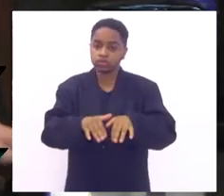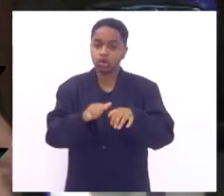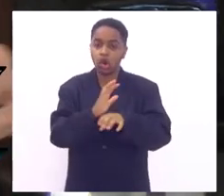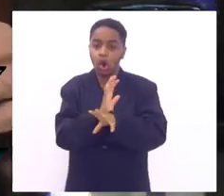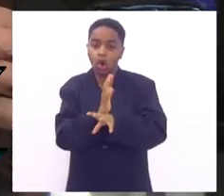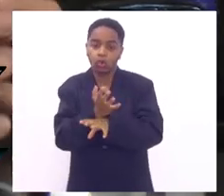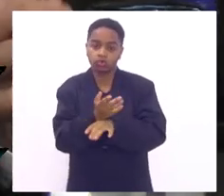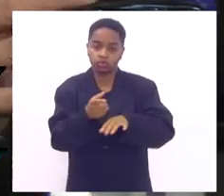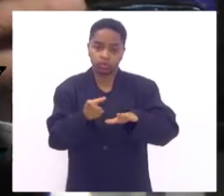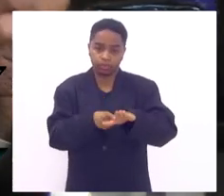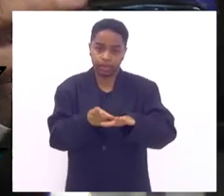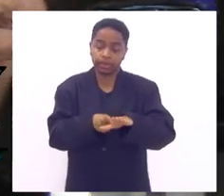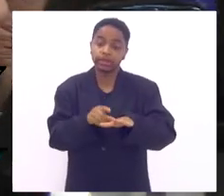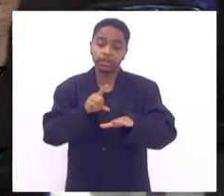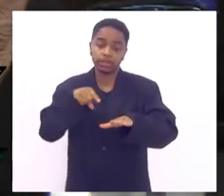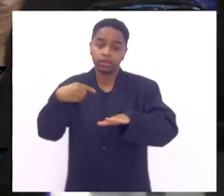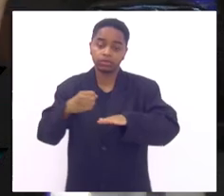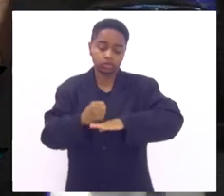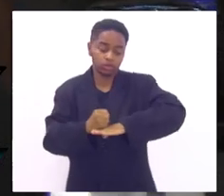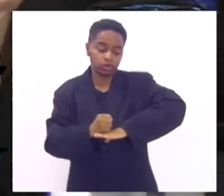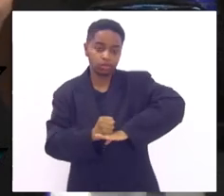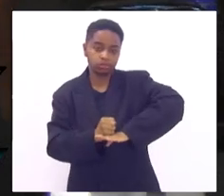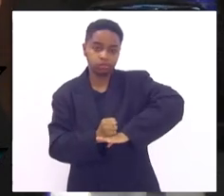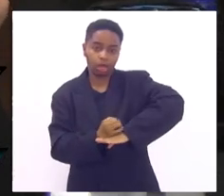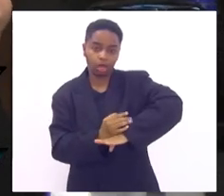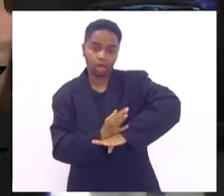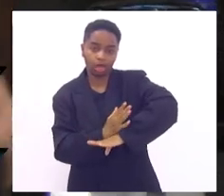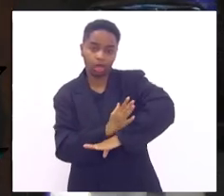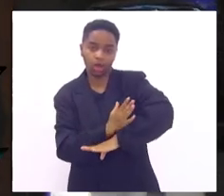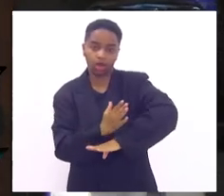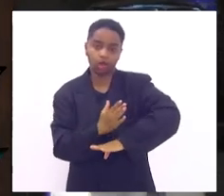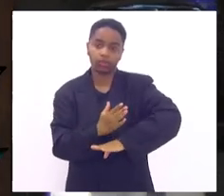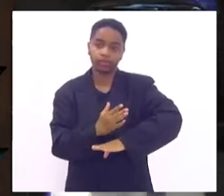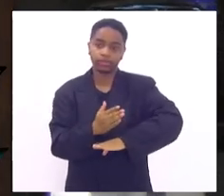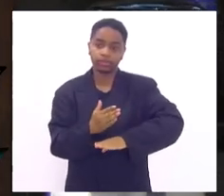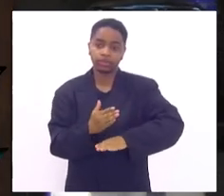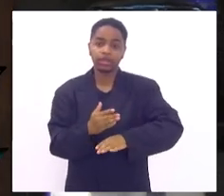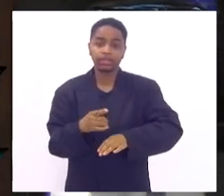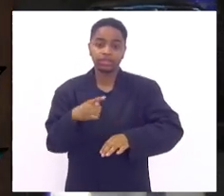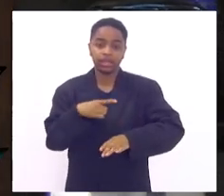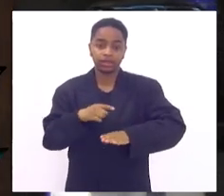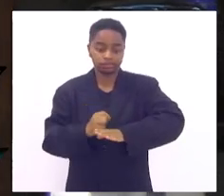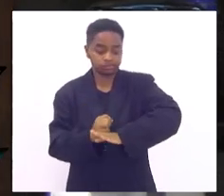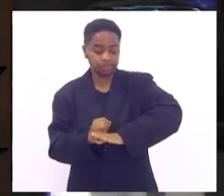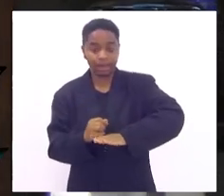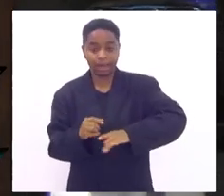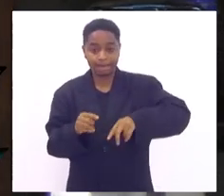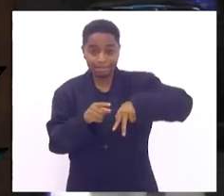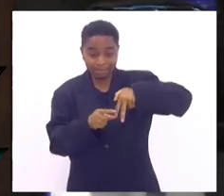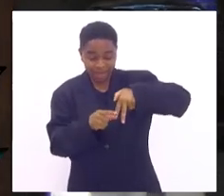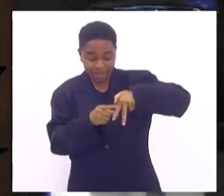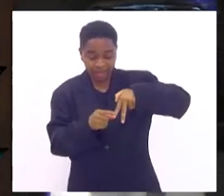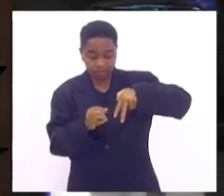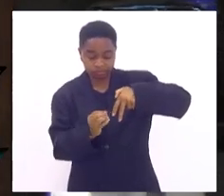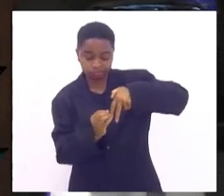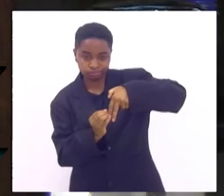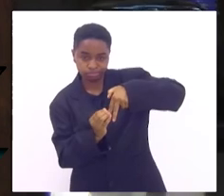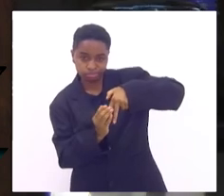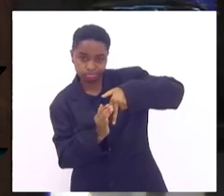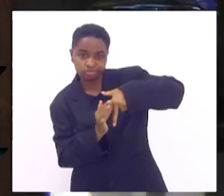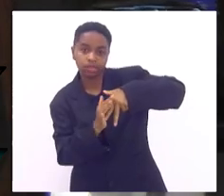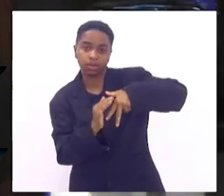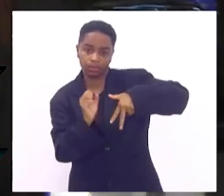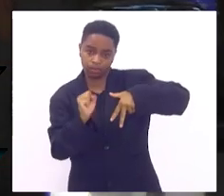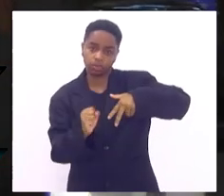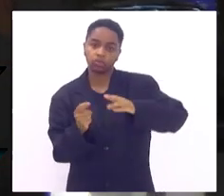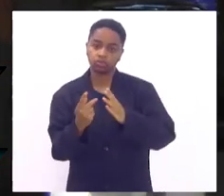sobem nós temos um tendão do dedão do pé do hálux que ele vem até aqui em cima na perna então eles sobem por esse ou sobem pelo tendão aquileu o